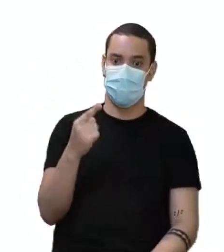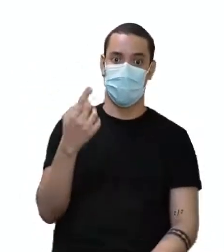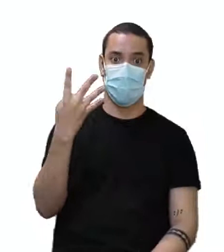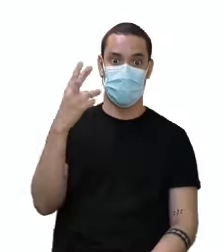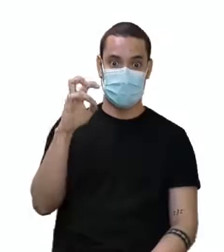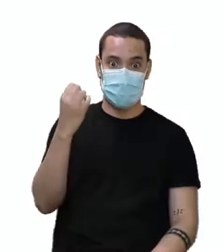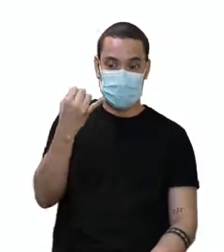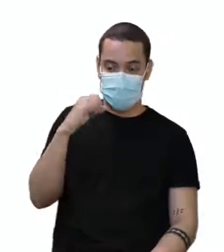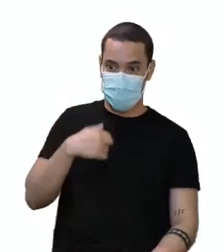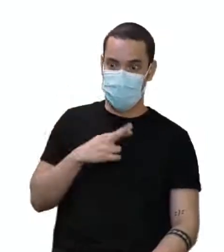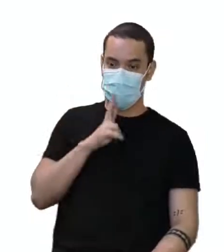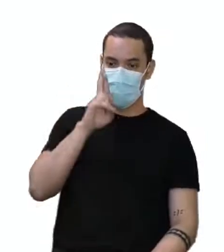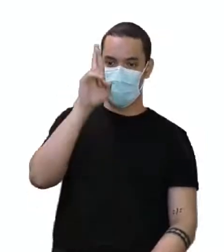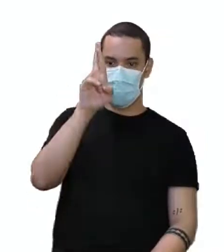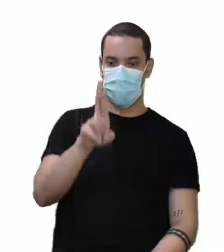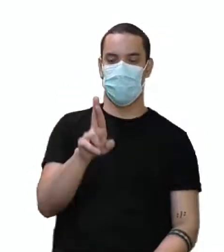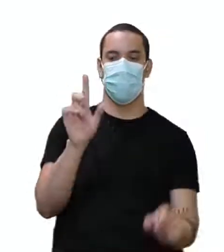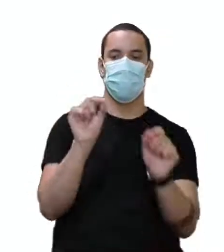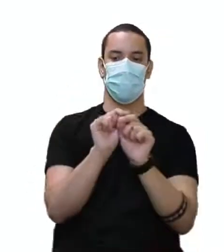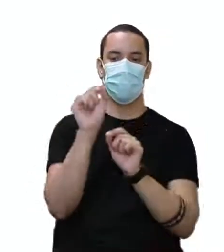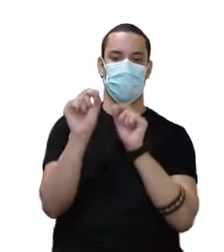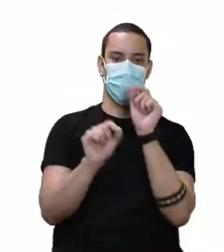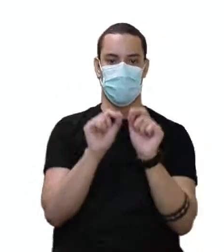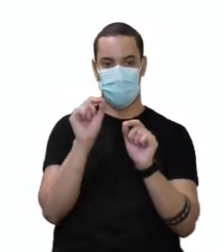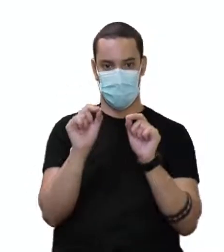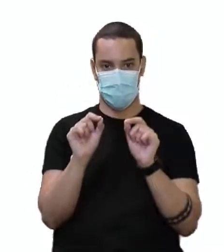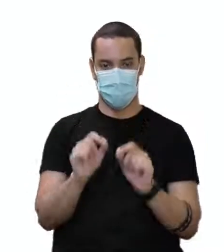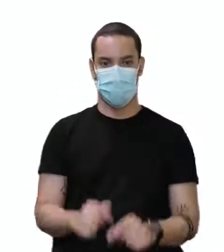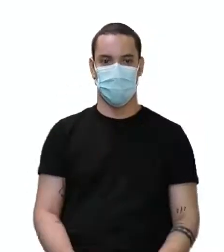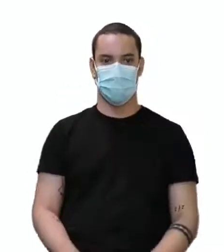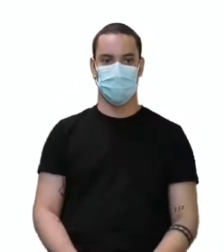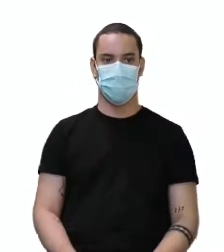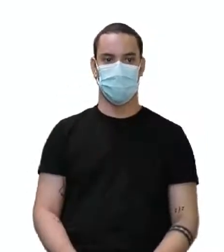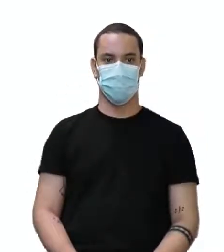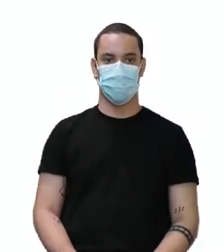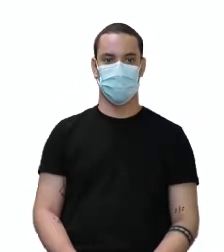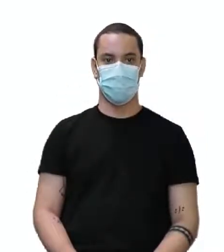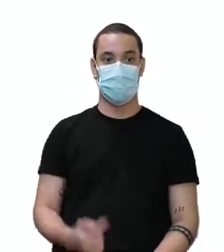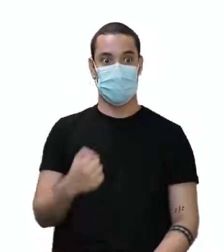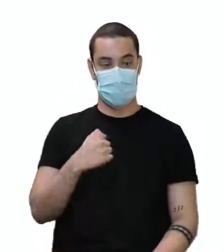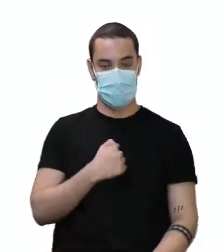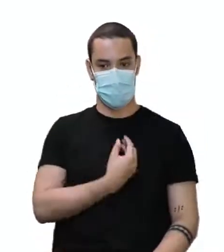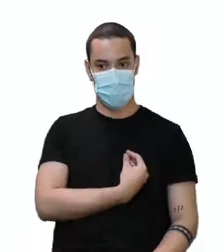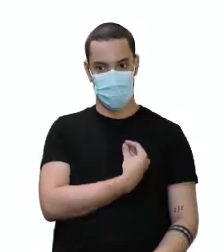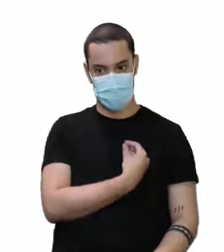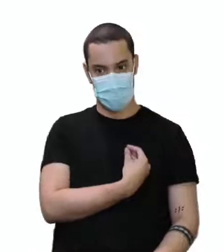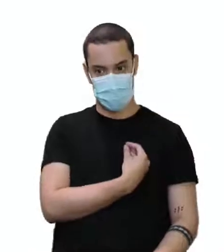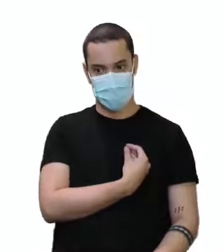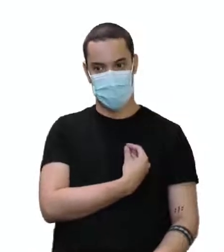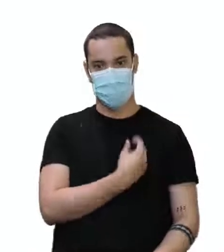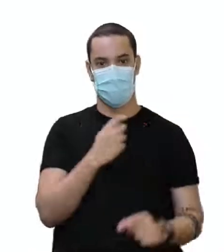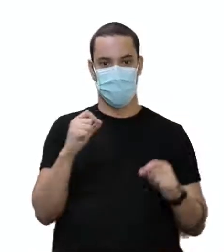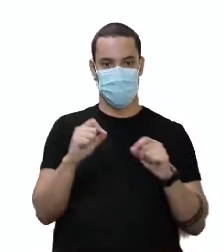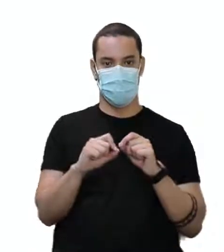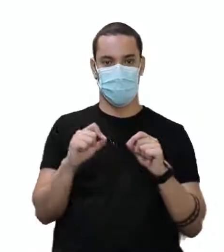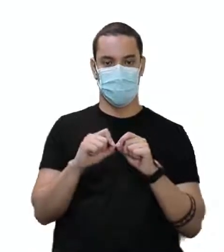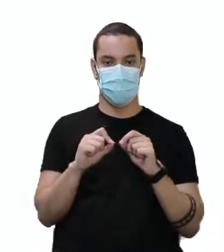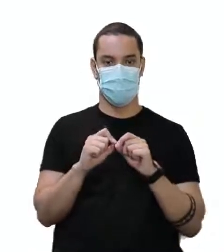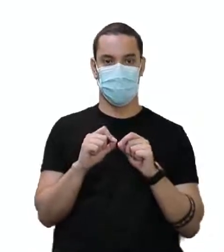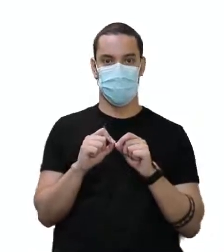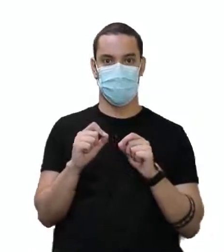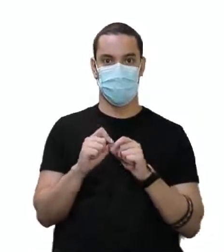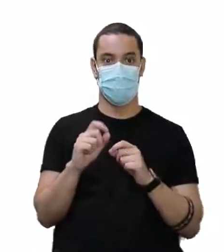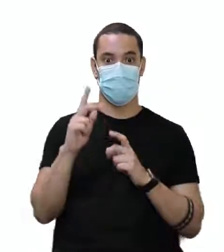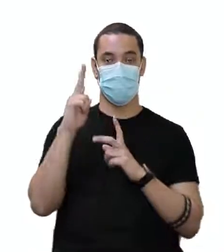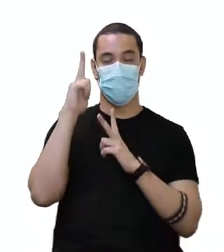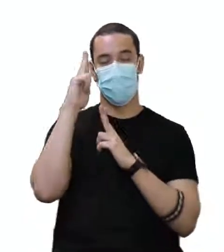eu fosse responder, eu diria. I was. Eu estava. I was sleeping. Eu